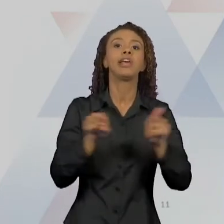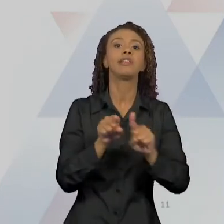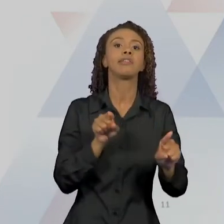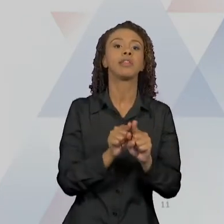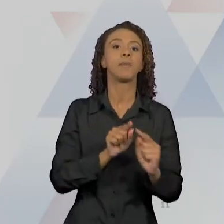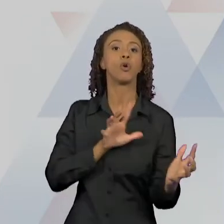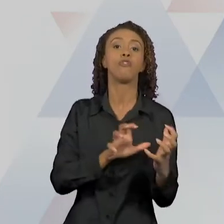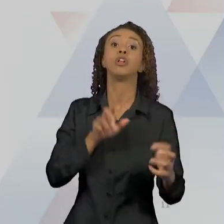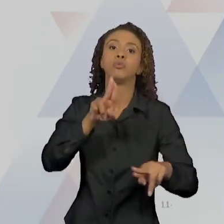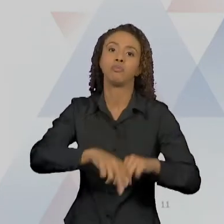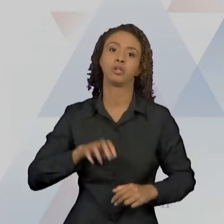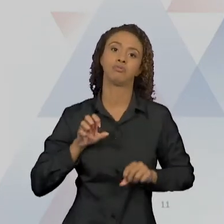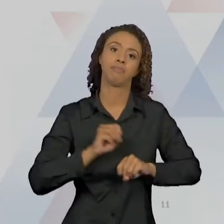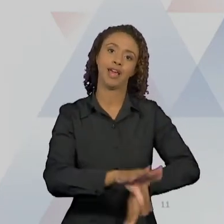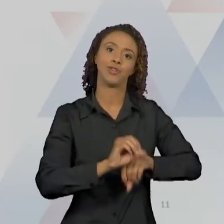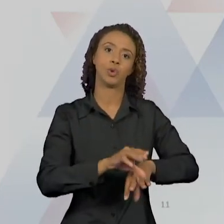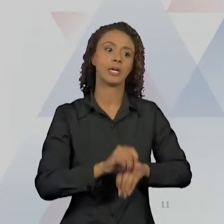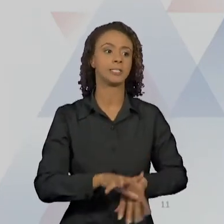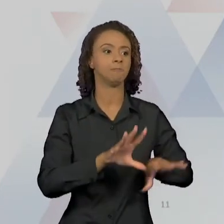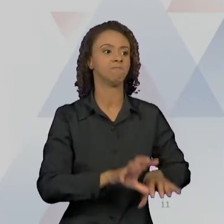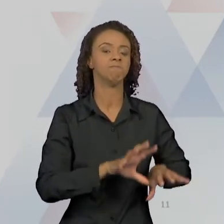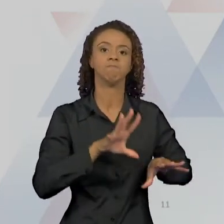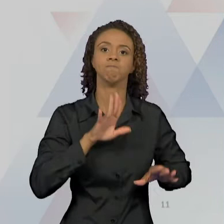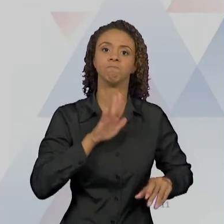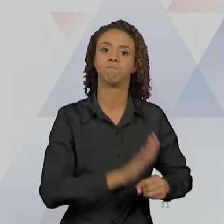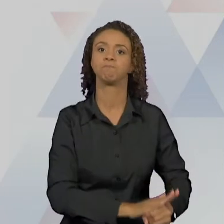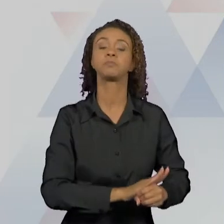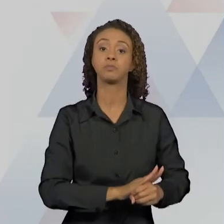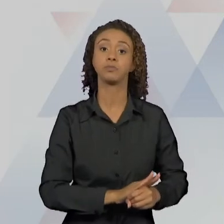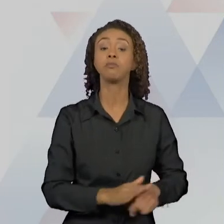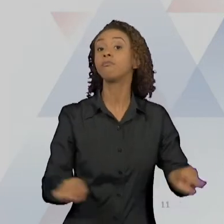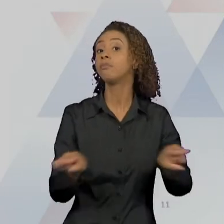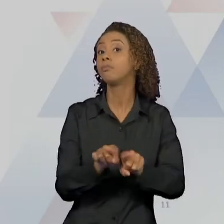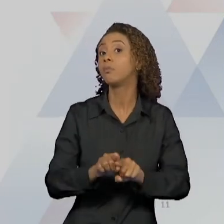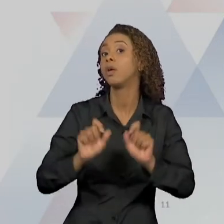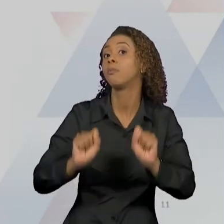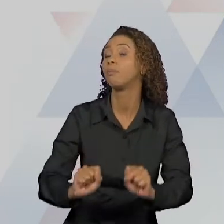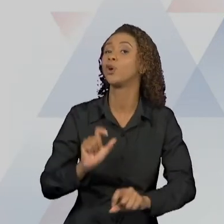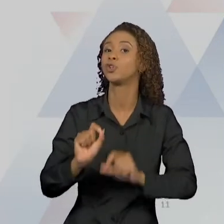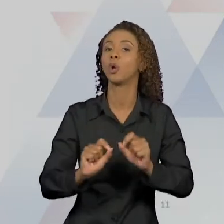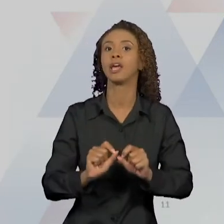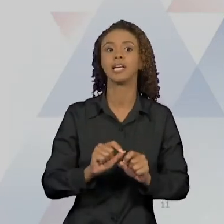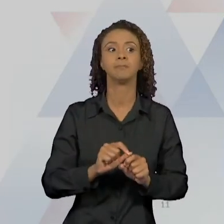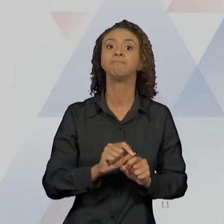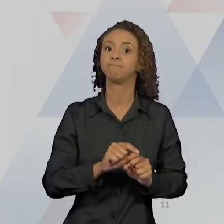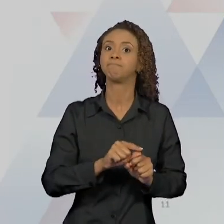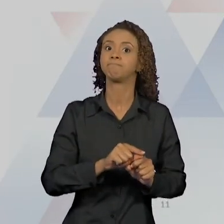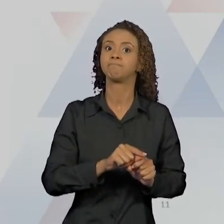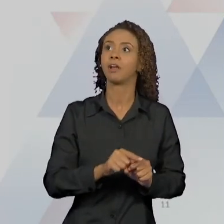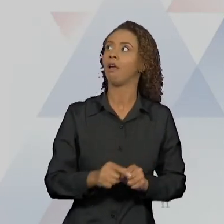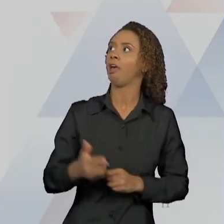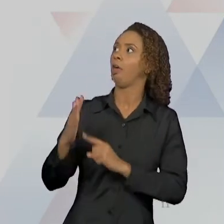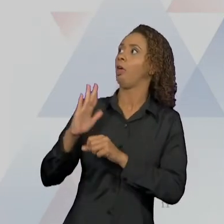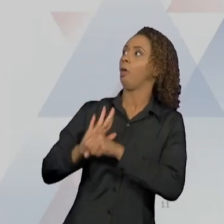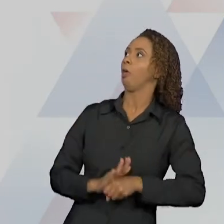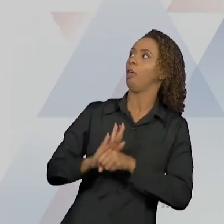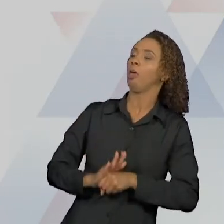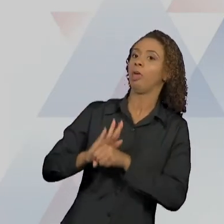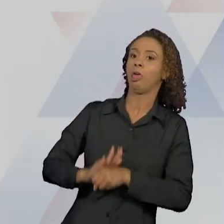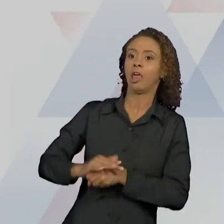uma elaboração não tão eficaz pode gerar uma fixação e que pode produzir fobias,